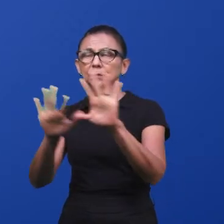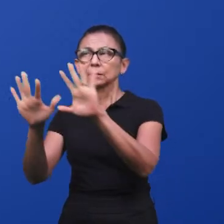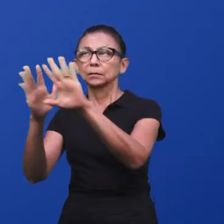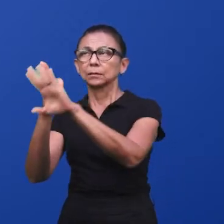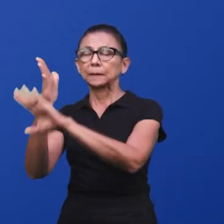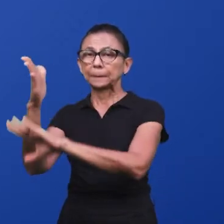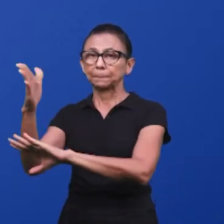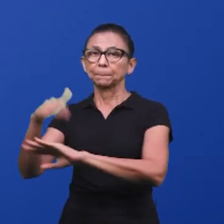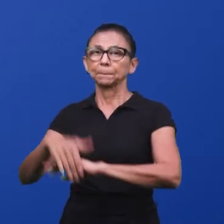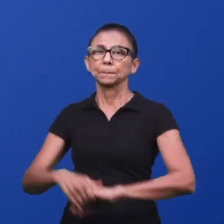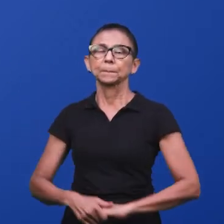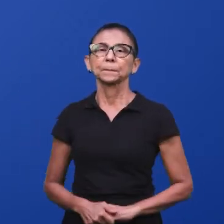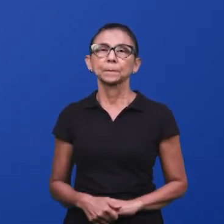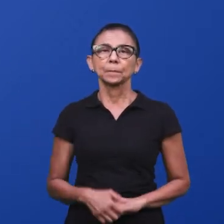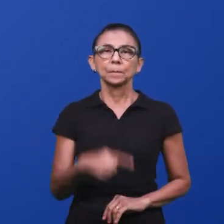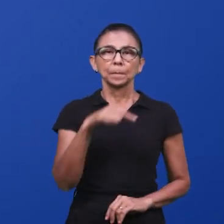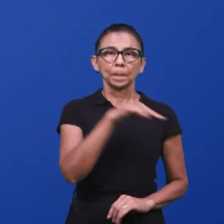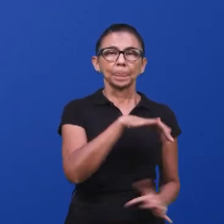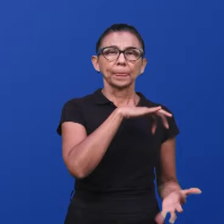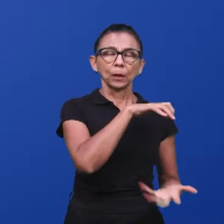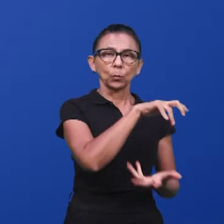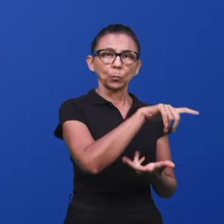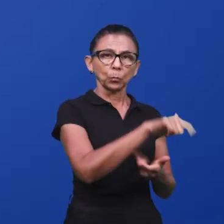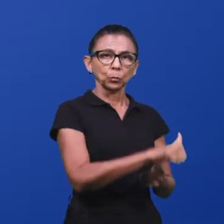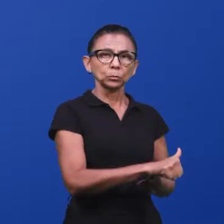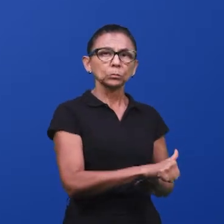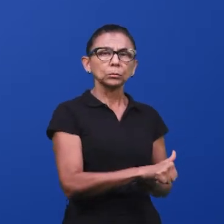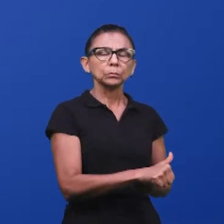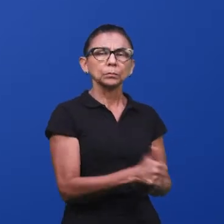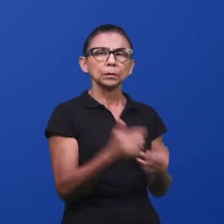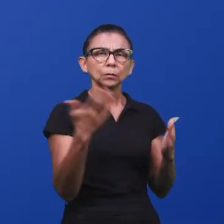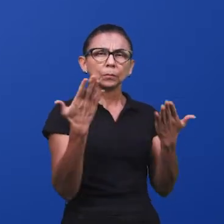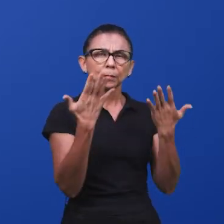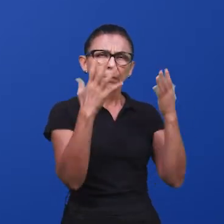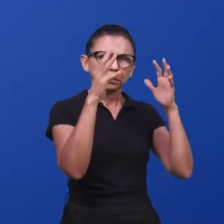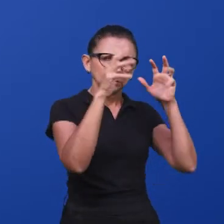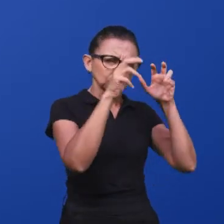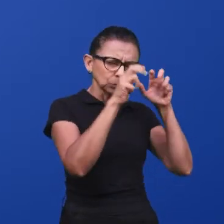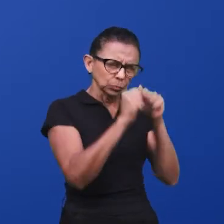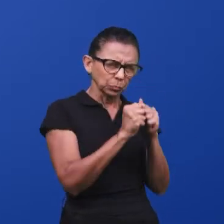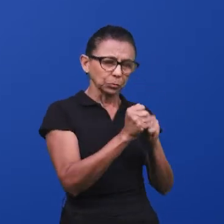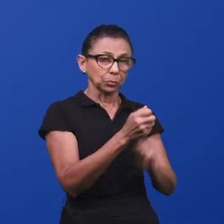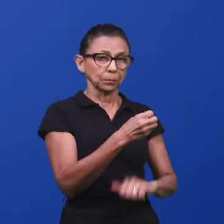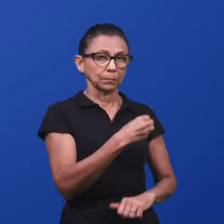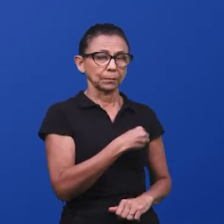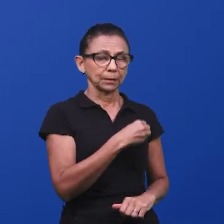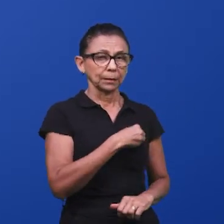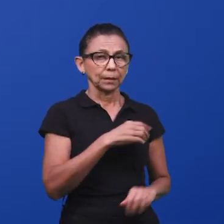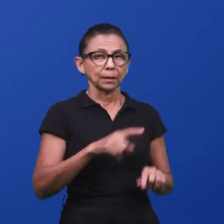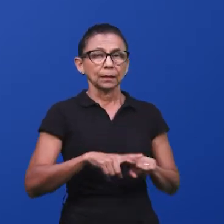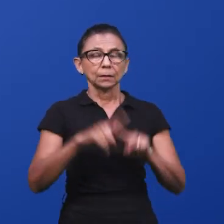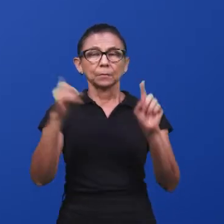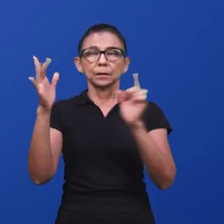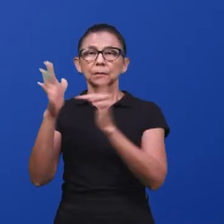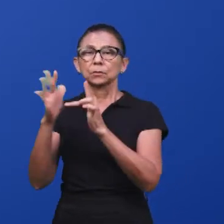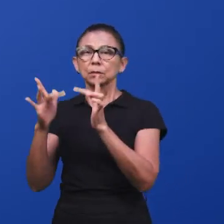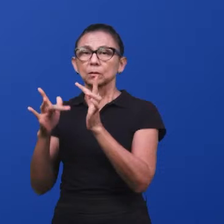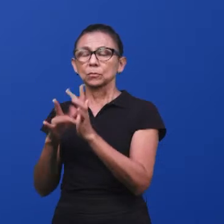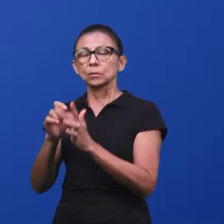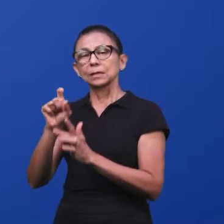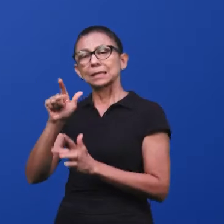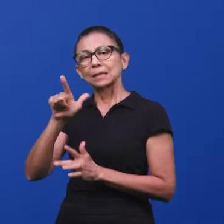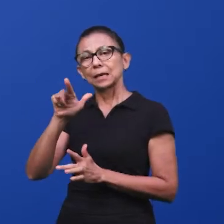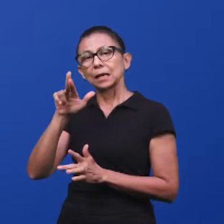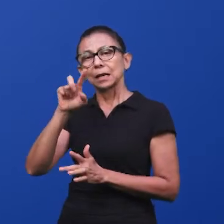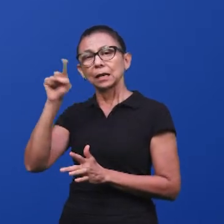em meio às trevas, mas em Cristo Jesus Ele tem a luz, porque Jesus é a luz. Jesus é o que dirige o homem